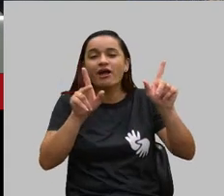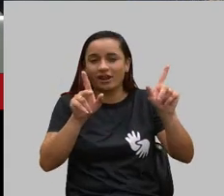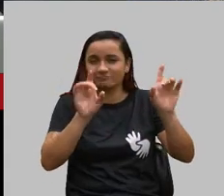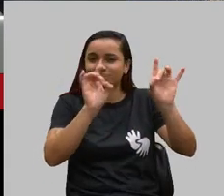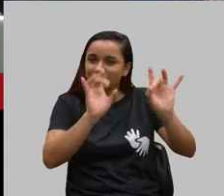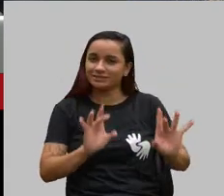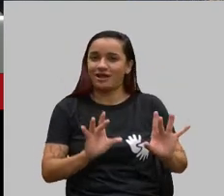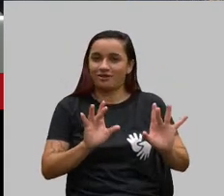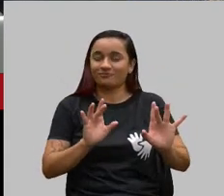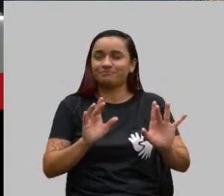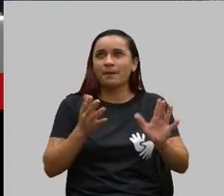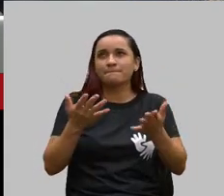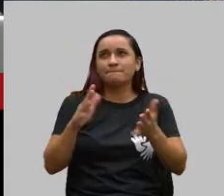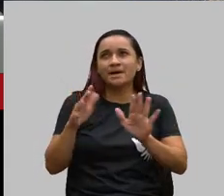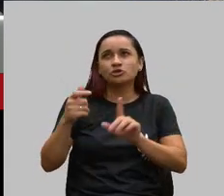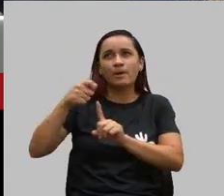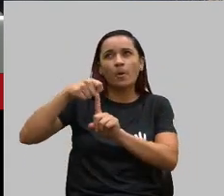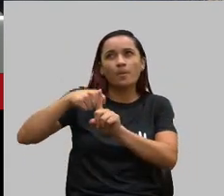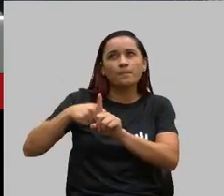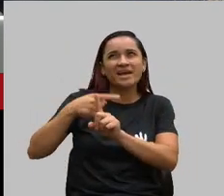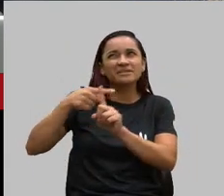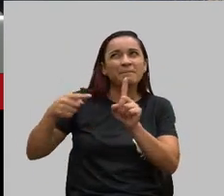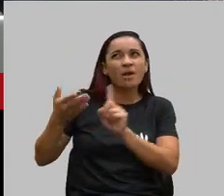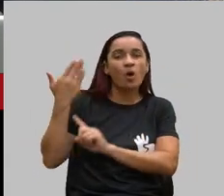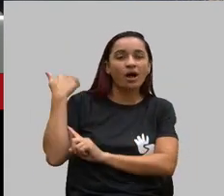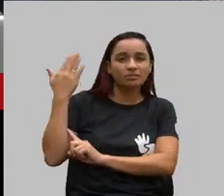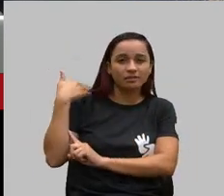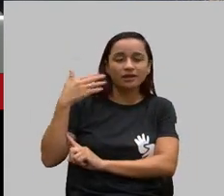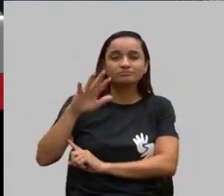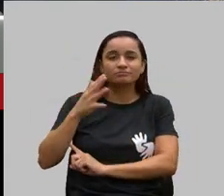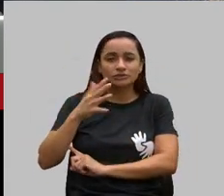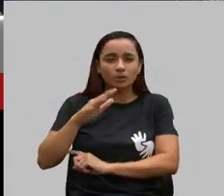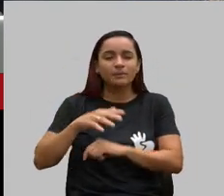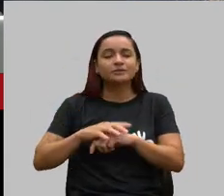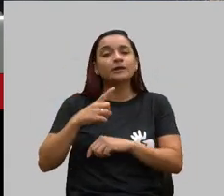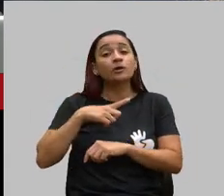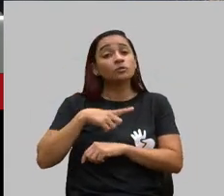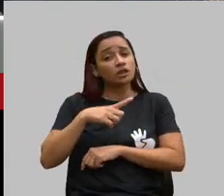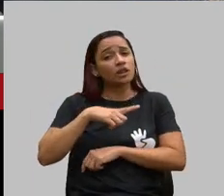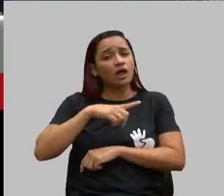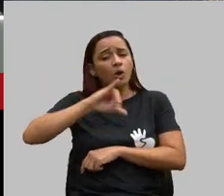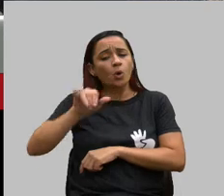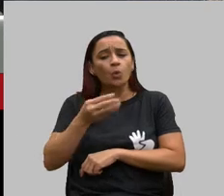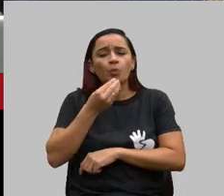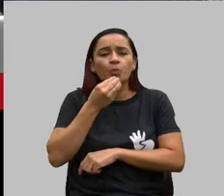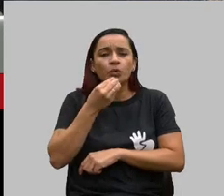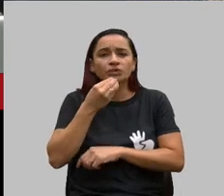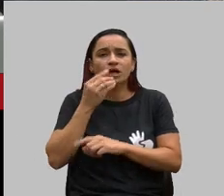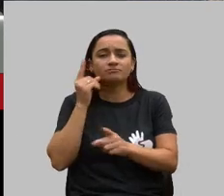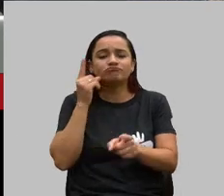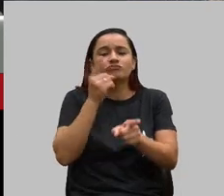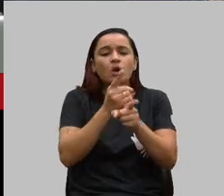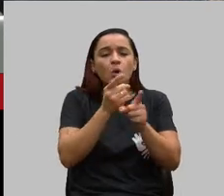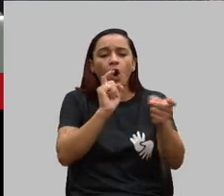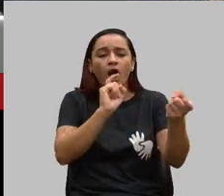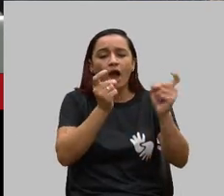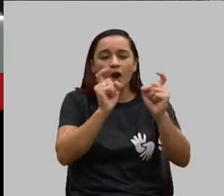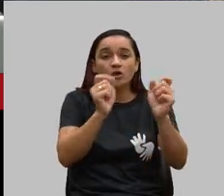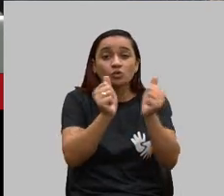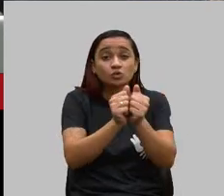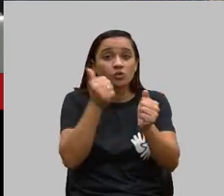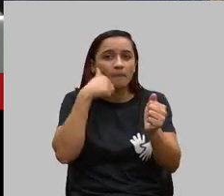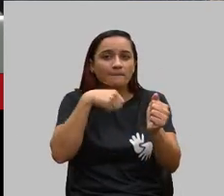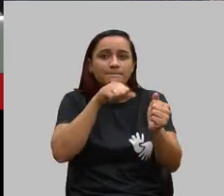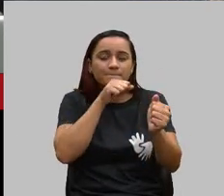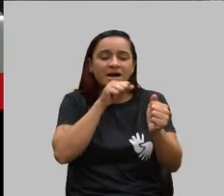um mês e meio atrás, eu tive a oportunidade de reunir com muitas mães de uma associação da minha cidade,